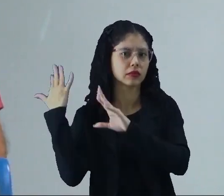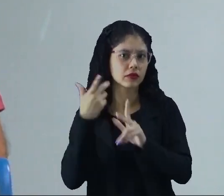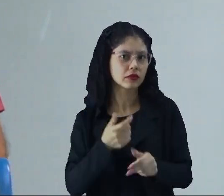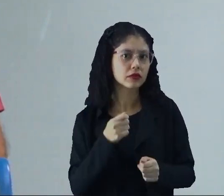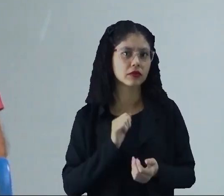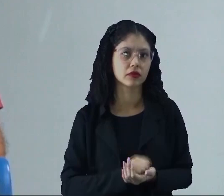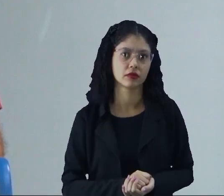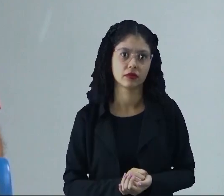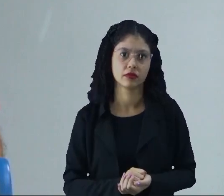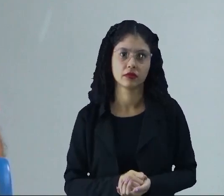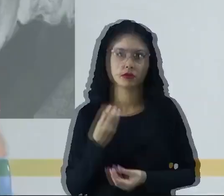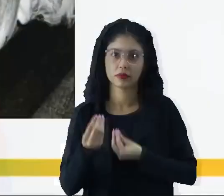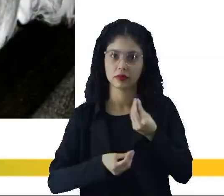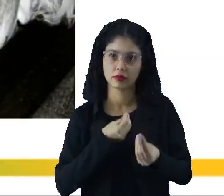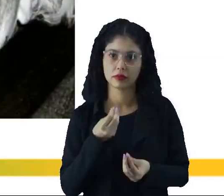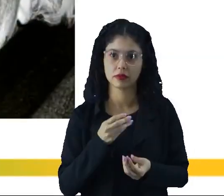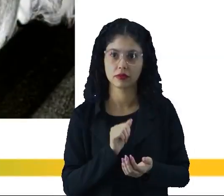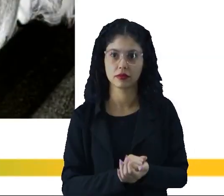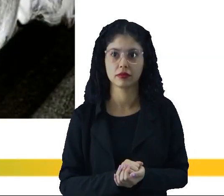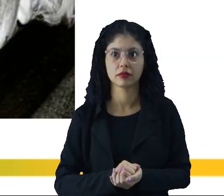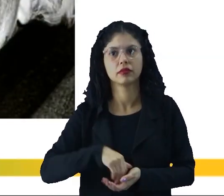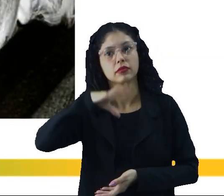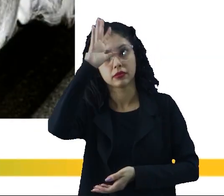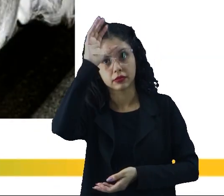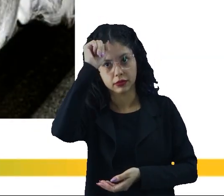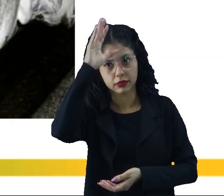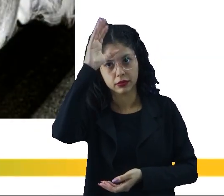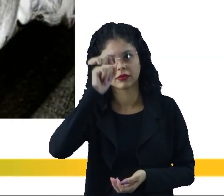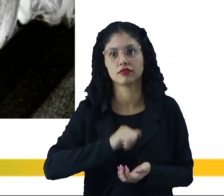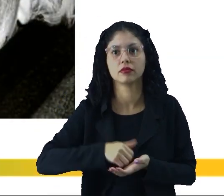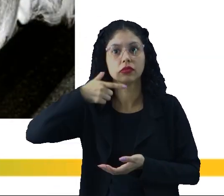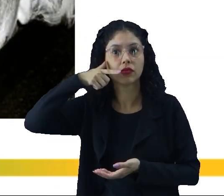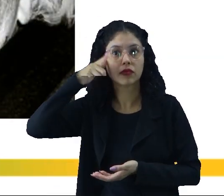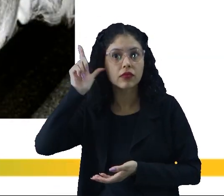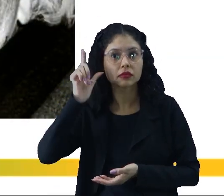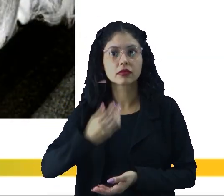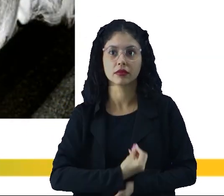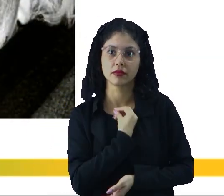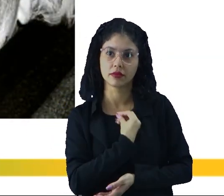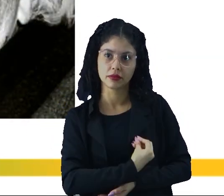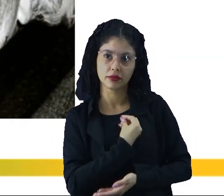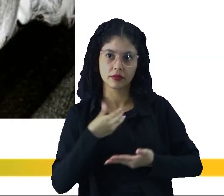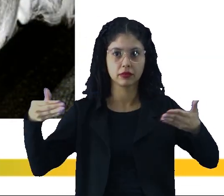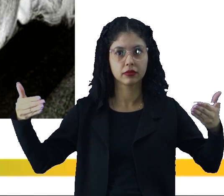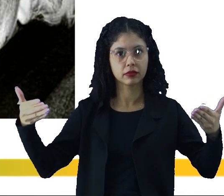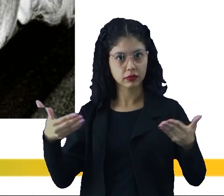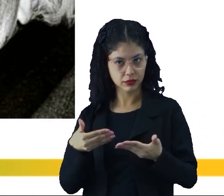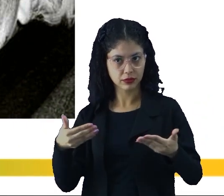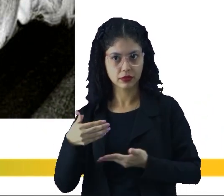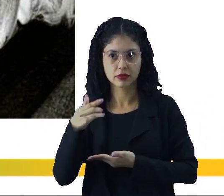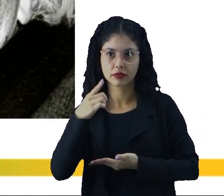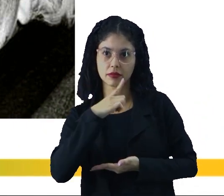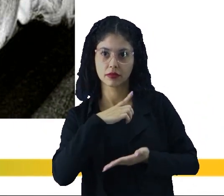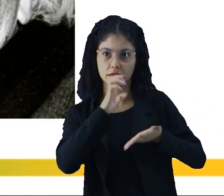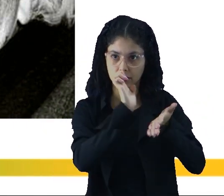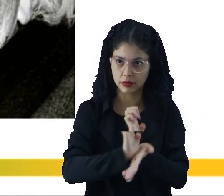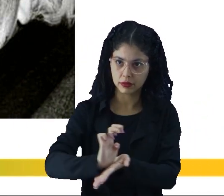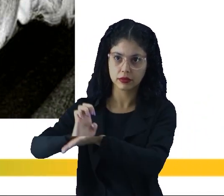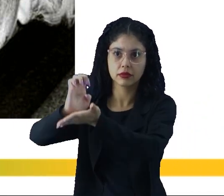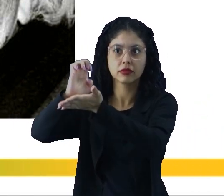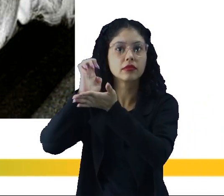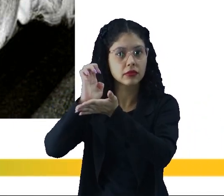revisando esse conteúdo como disse Albert Einstein né aprenda com ontem vivo hoje